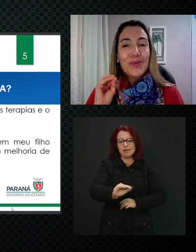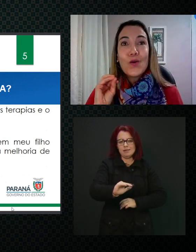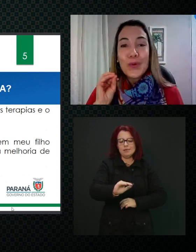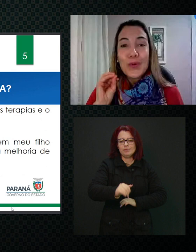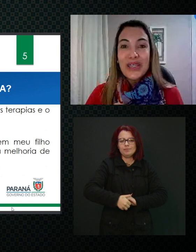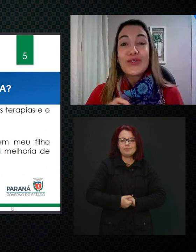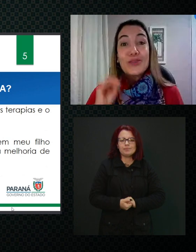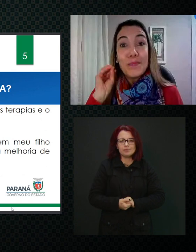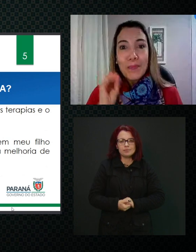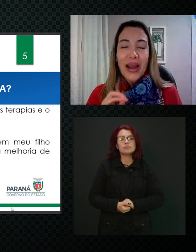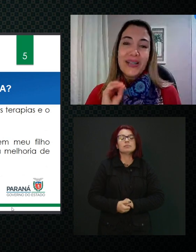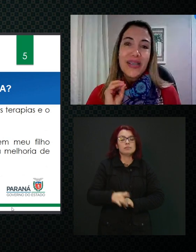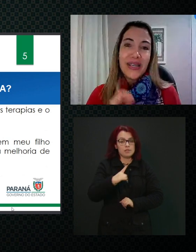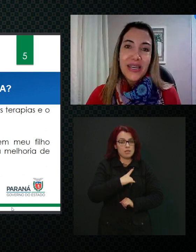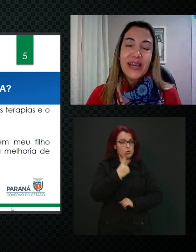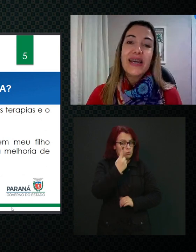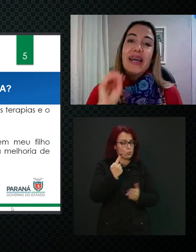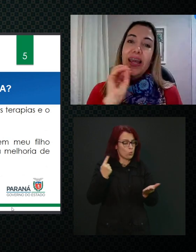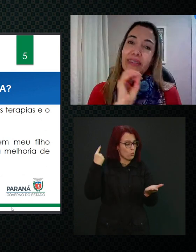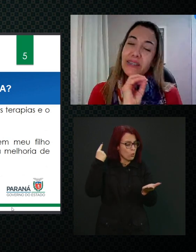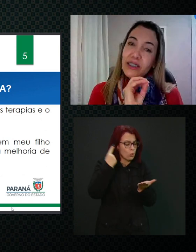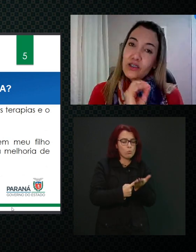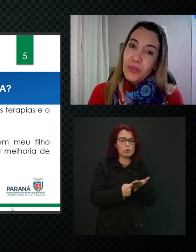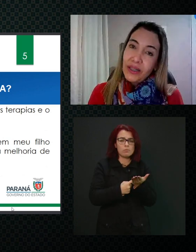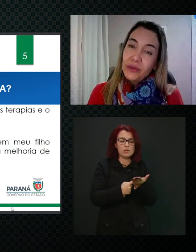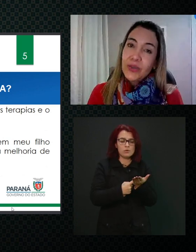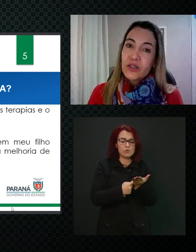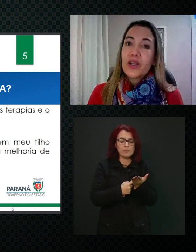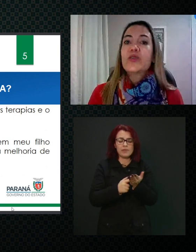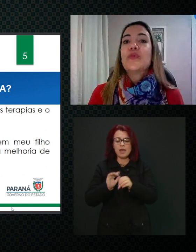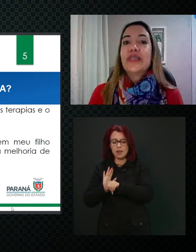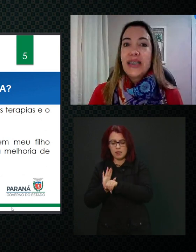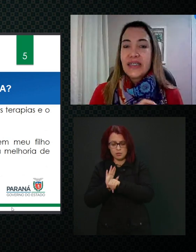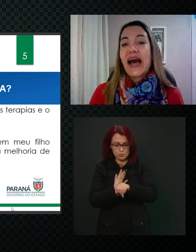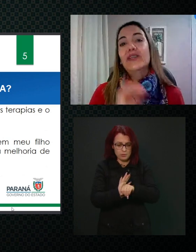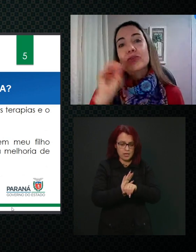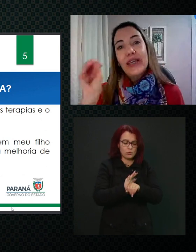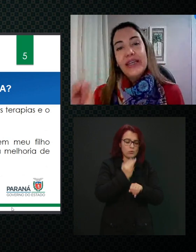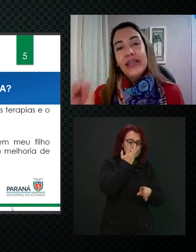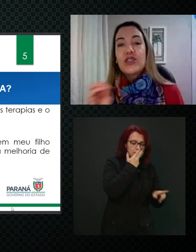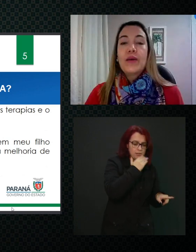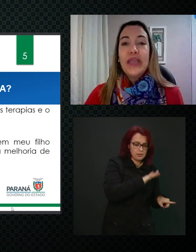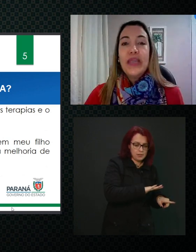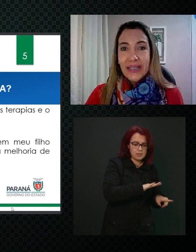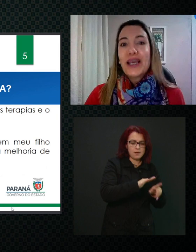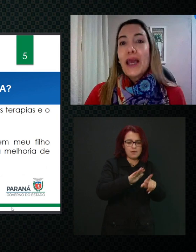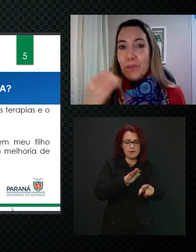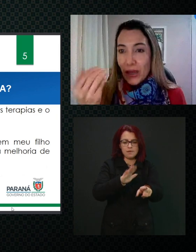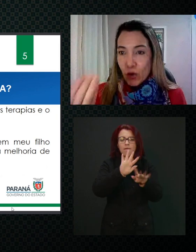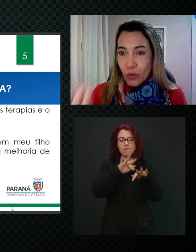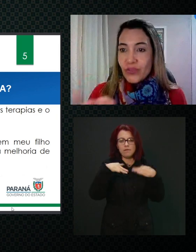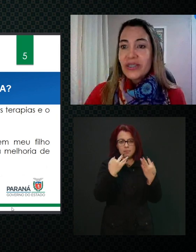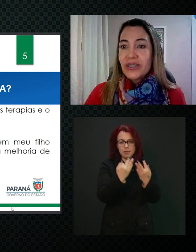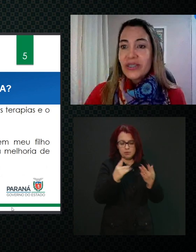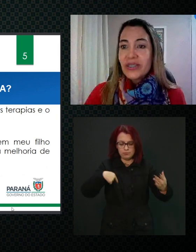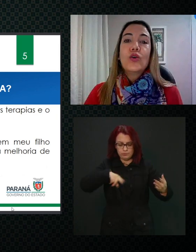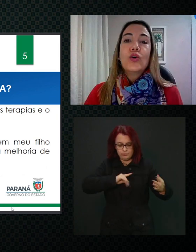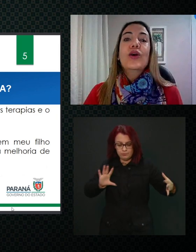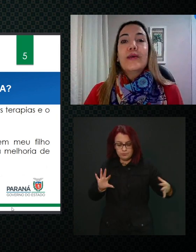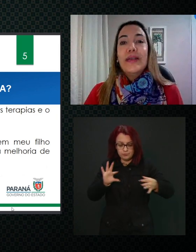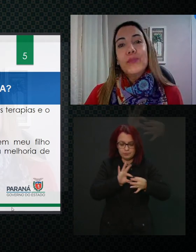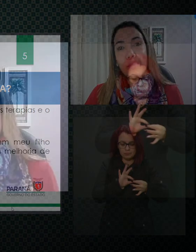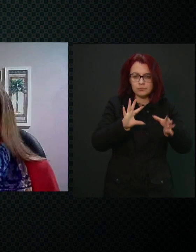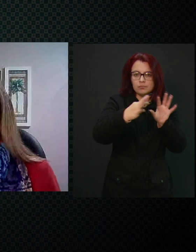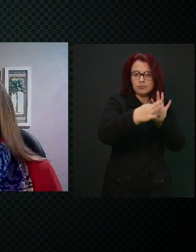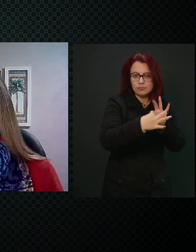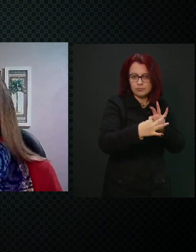compromisso de parceria entre atendimento educacional especializado e as famílias. Bem como você mencionou,